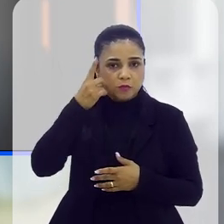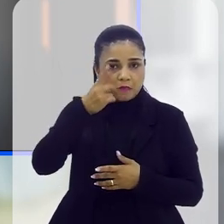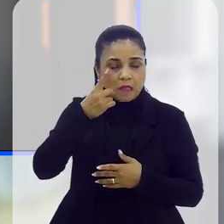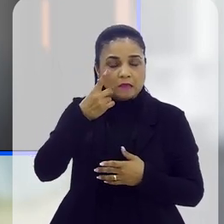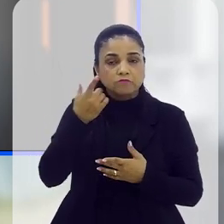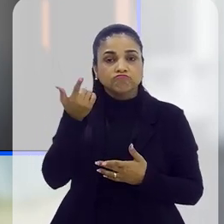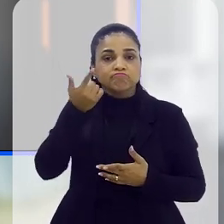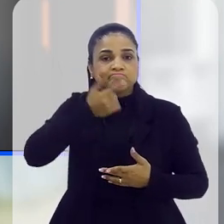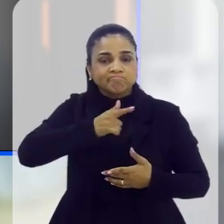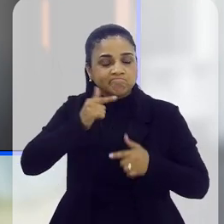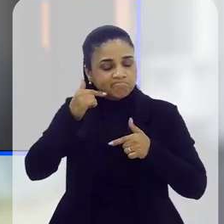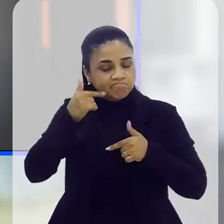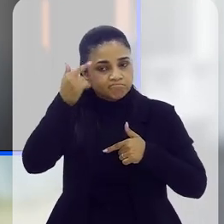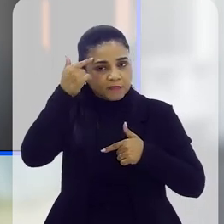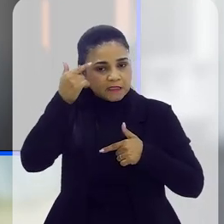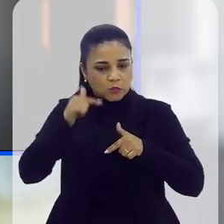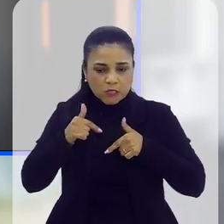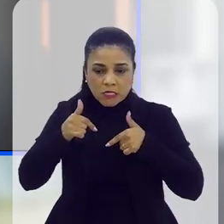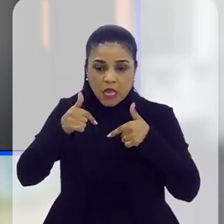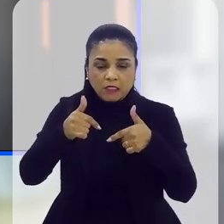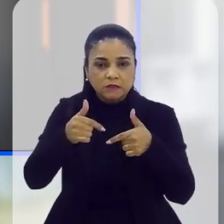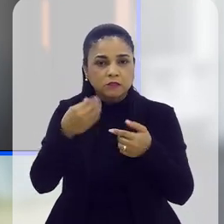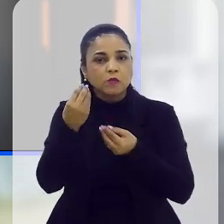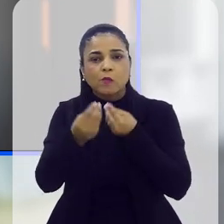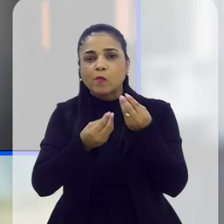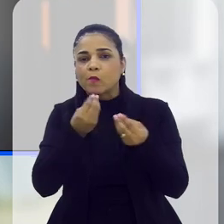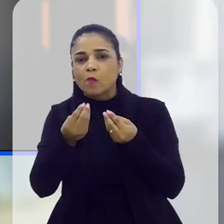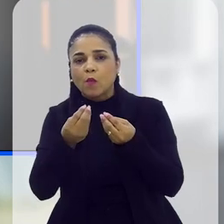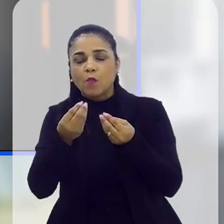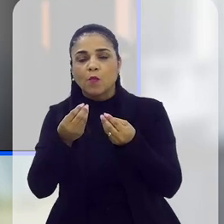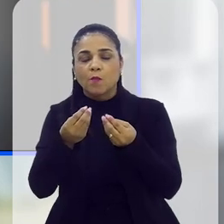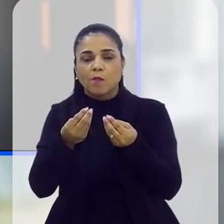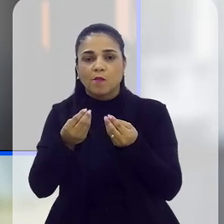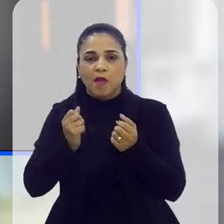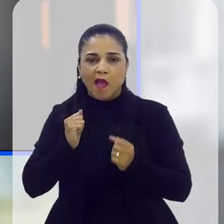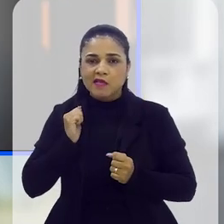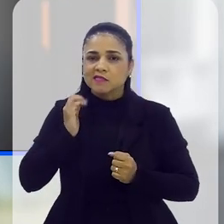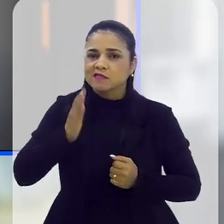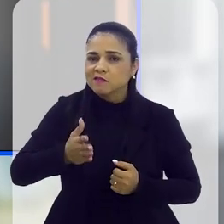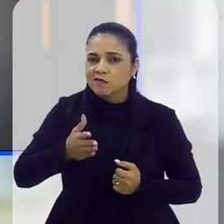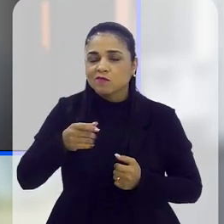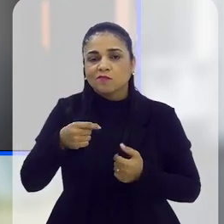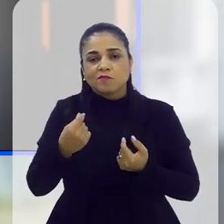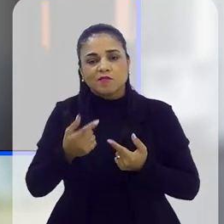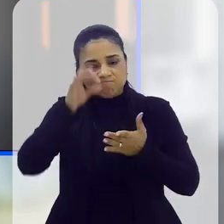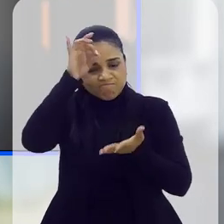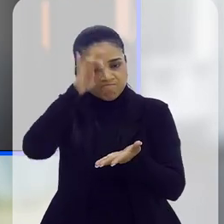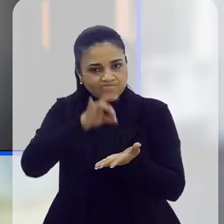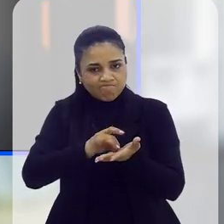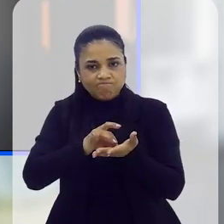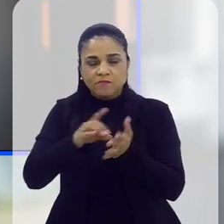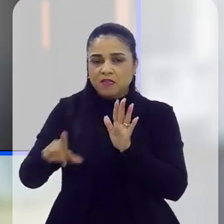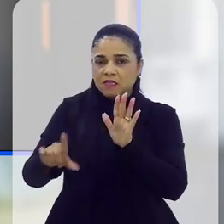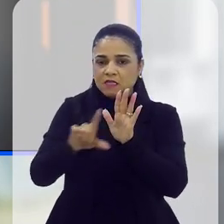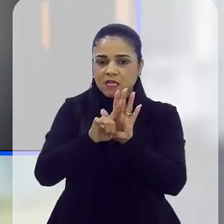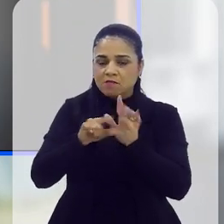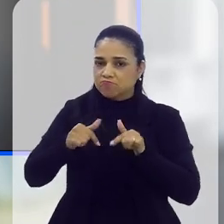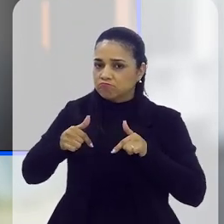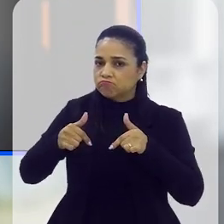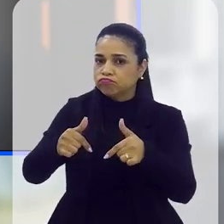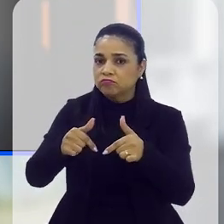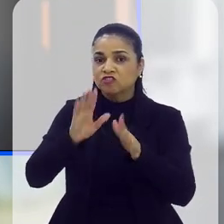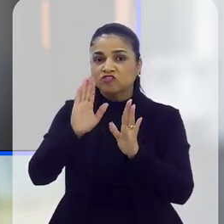parlamentares estão fazendo ou pensando fazer, né, de ações para que possa dar de fato efetividade a